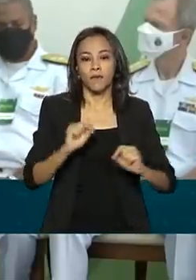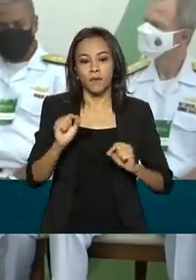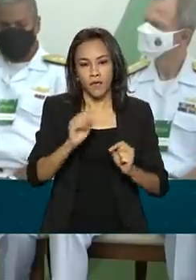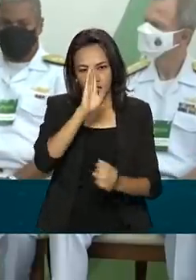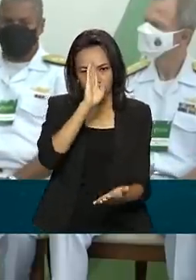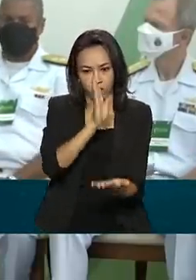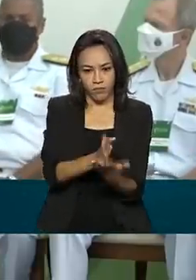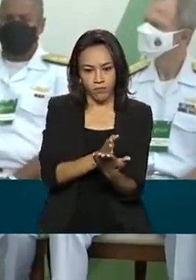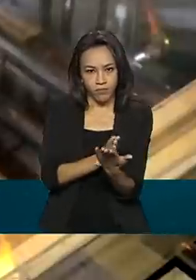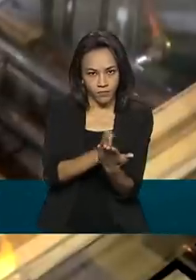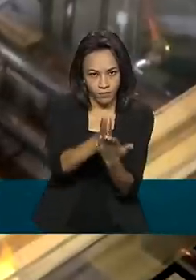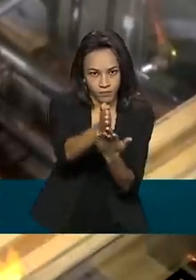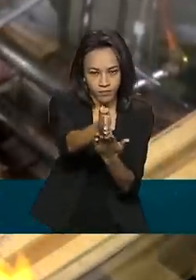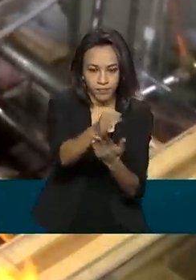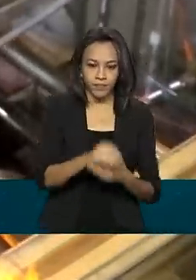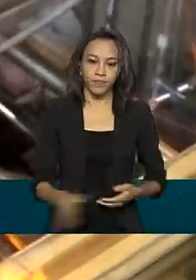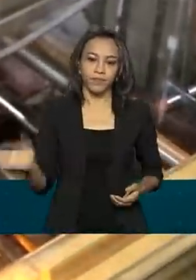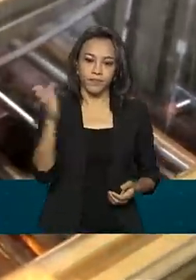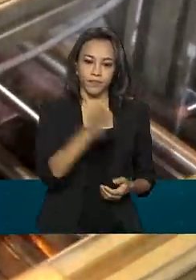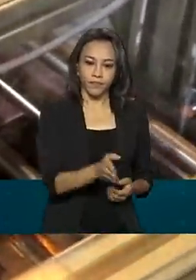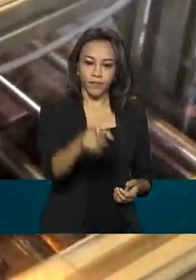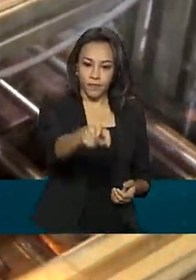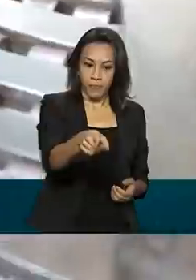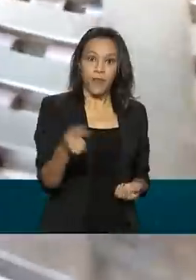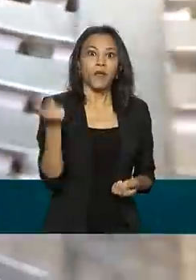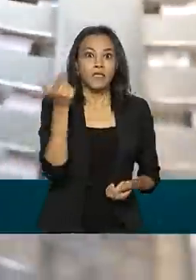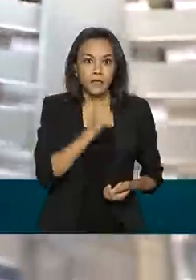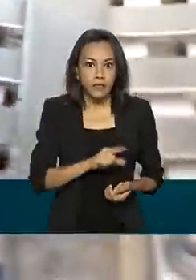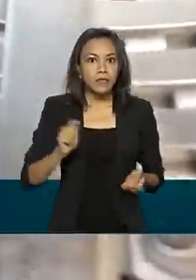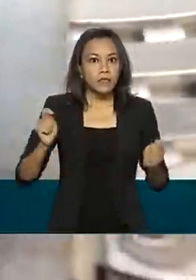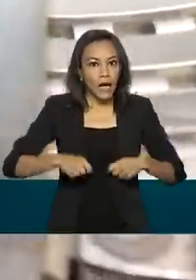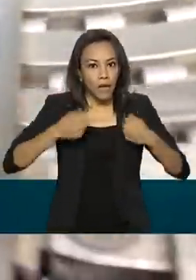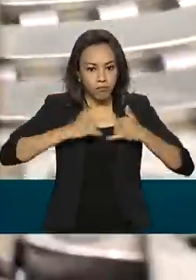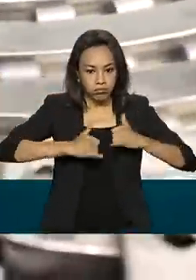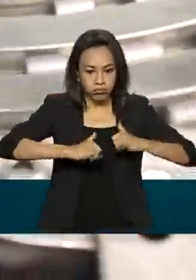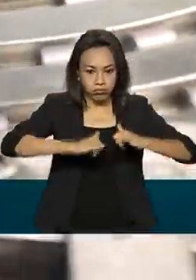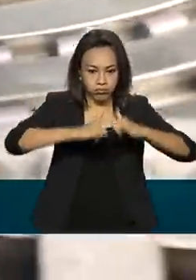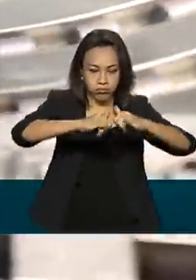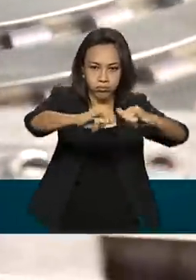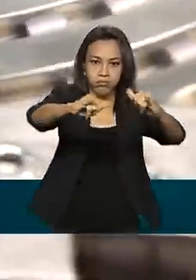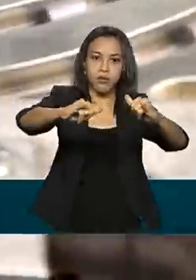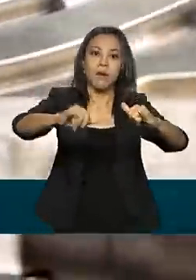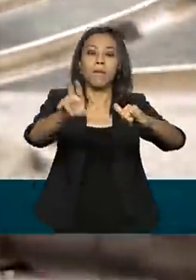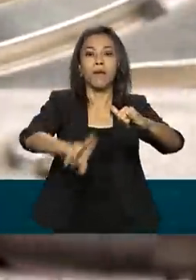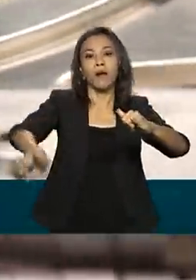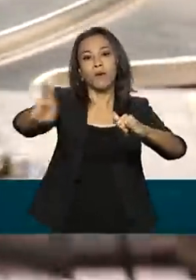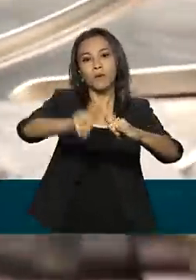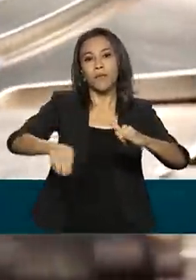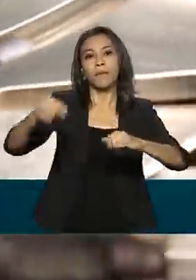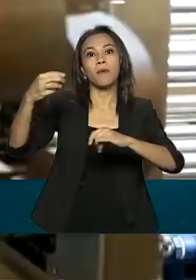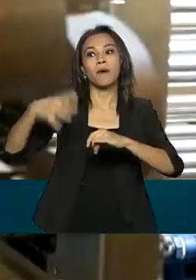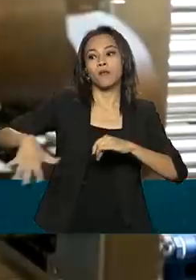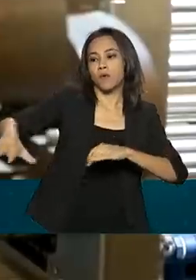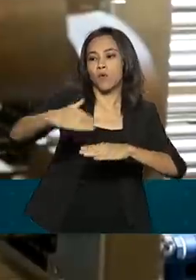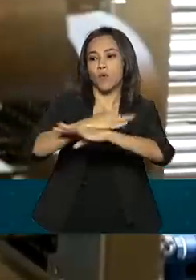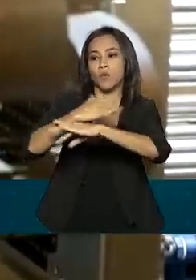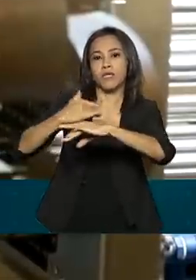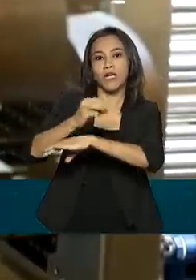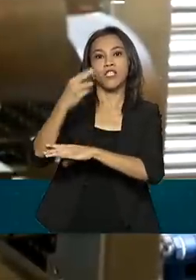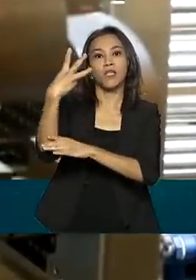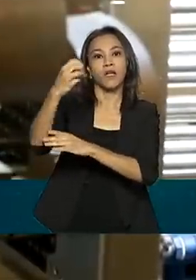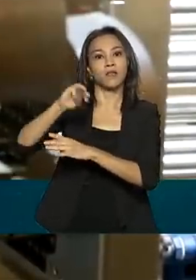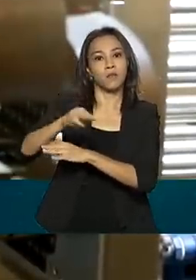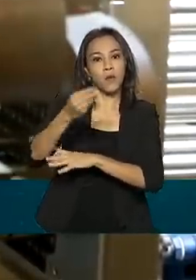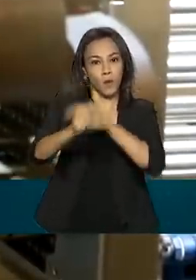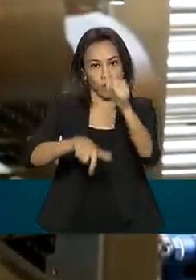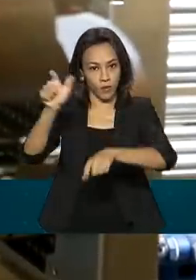determinação. Capazes de gerarem energia suficiente para suprir uma cidade de 3 milhões de habitantes, as usinas